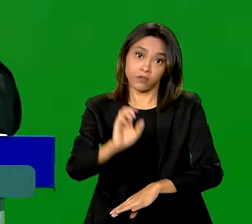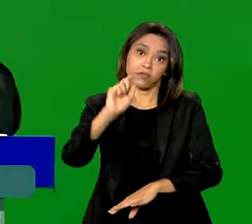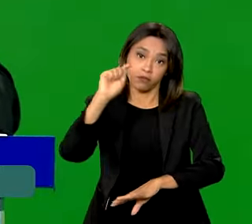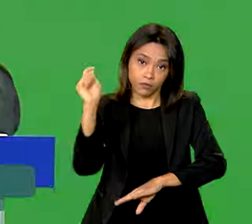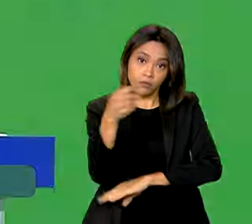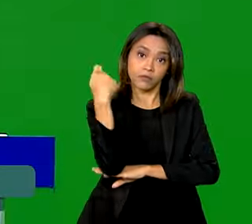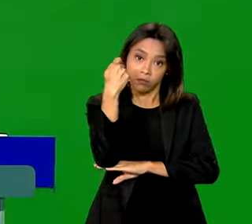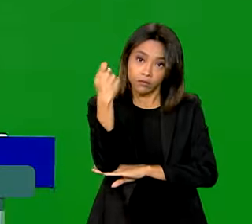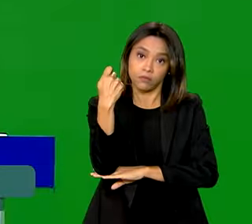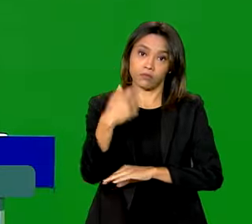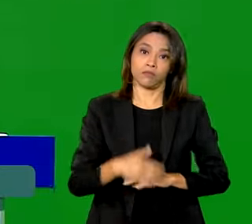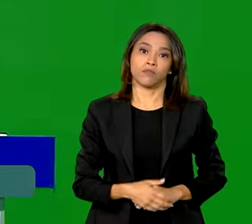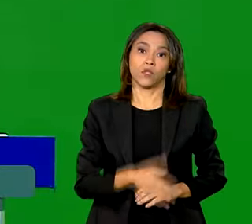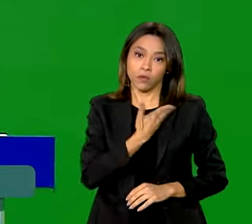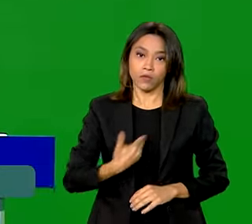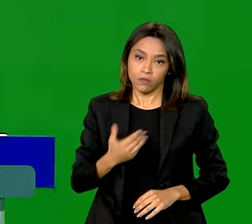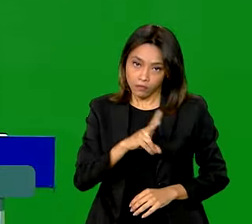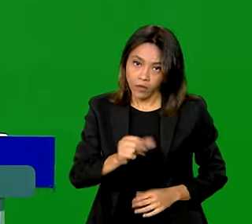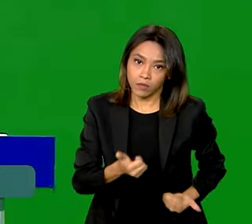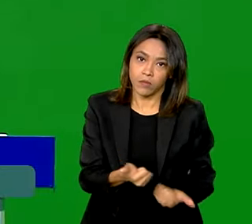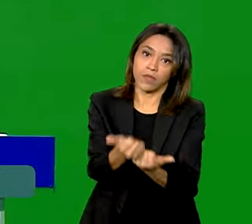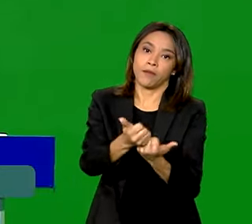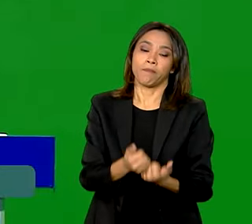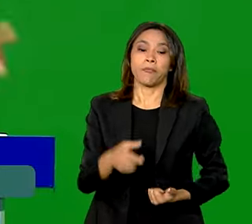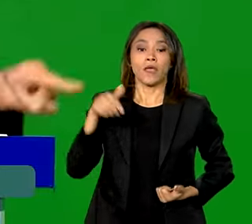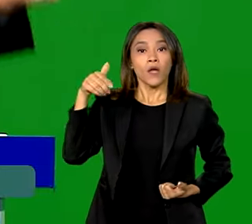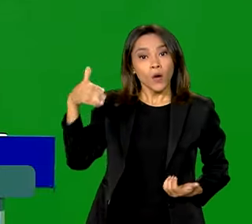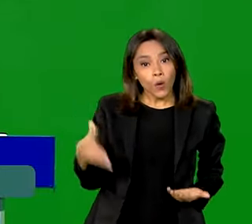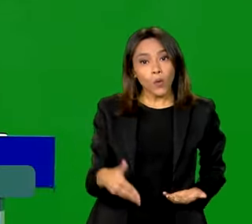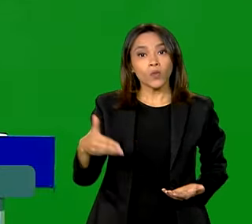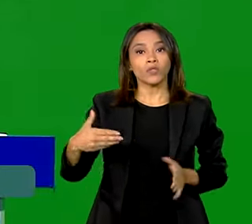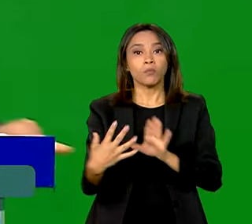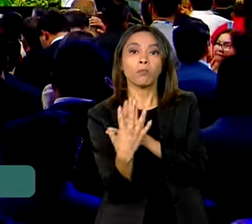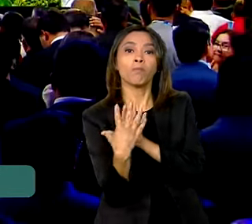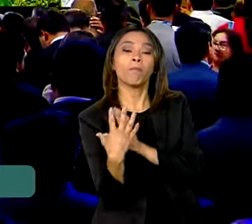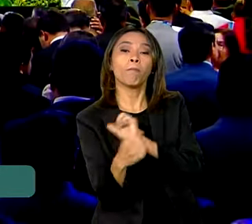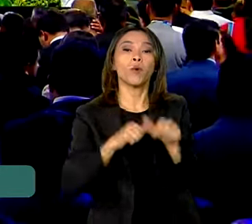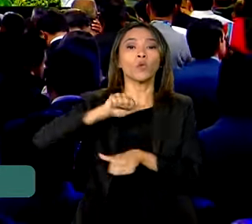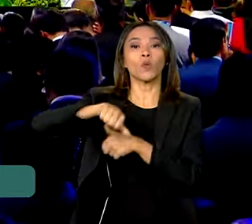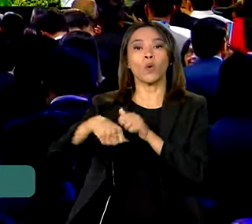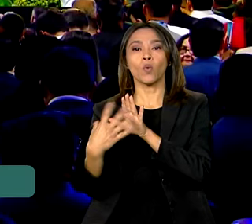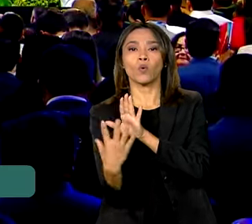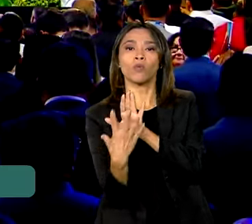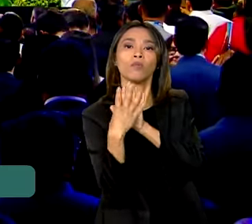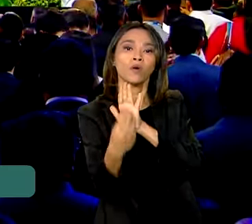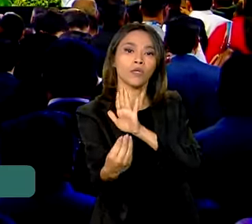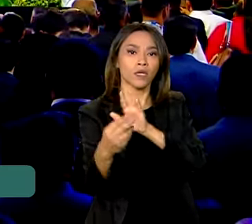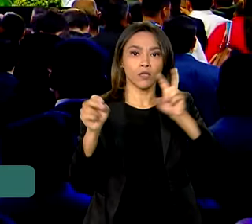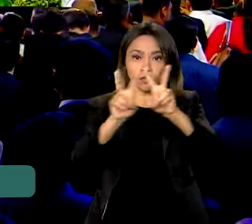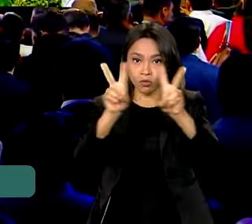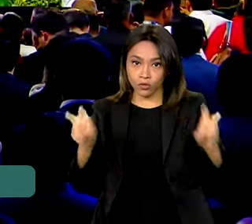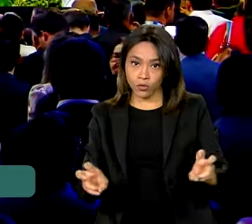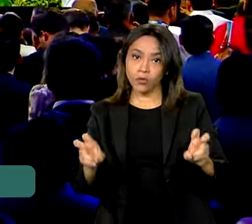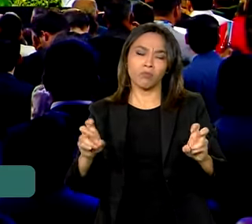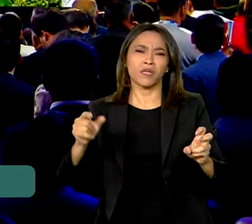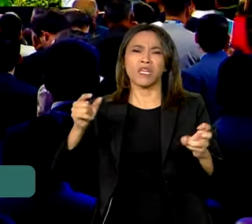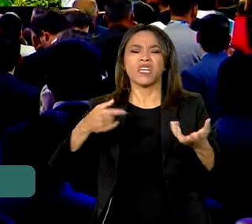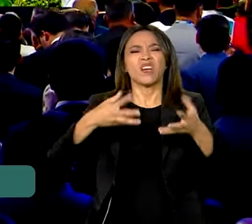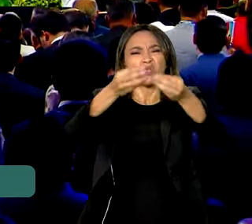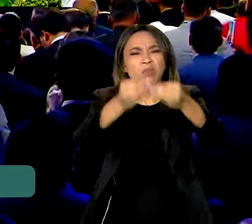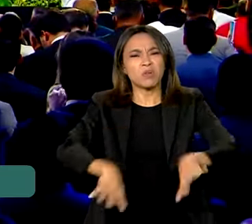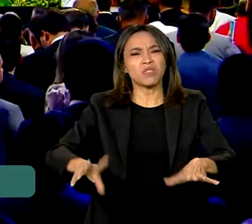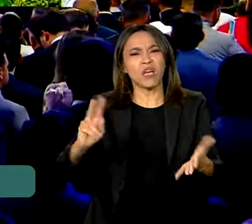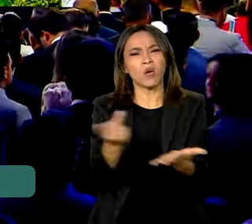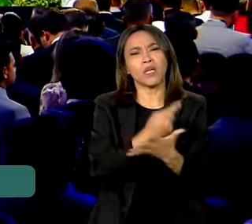Grande do Sul. É que mudou o paradigma do tratamento dos desastres climáticos neste país. O que